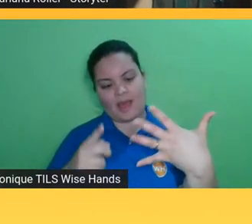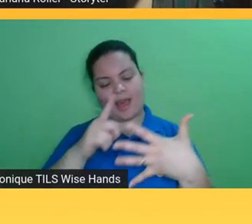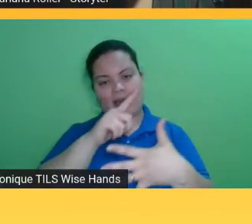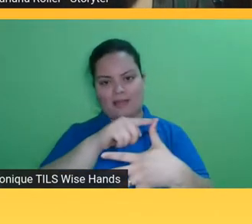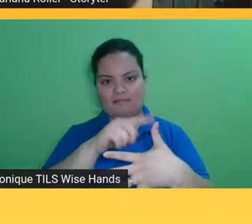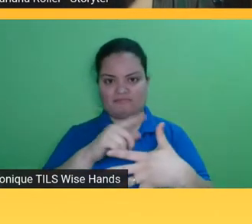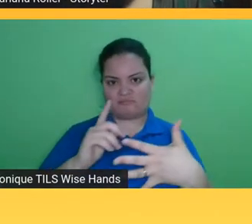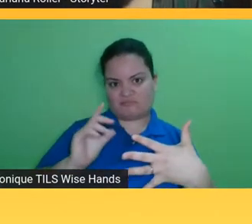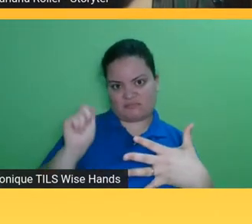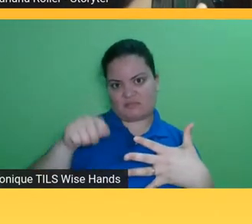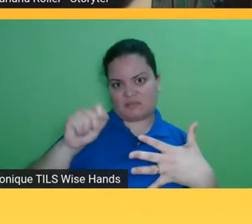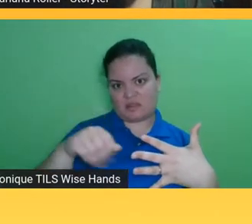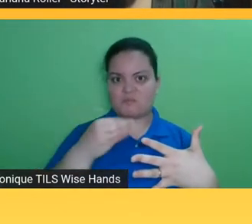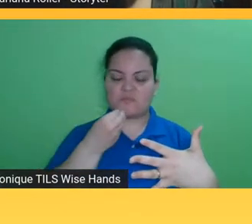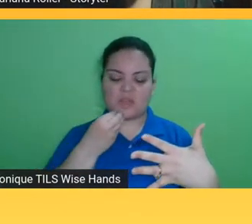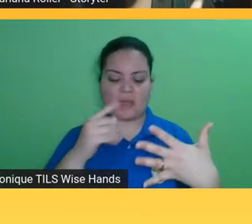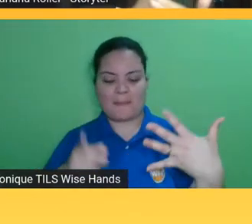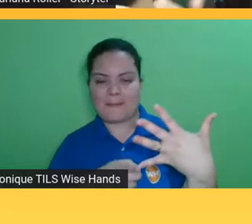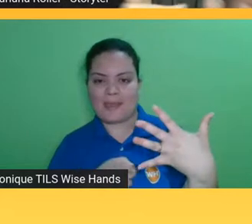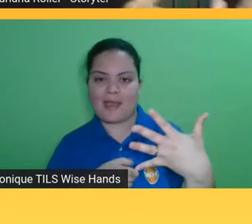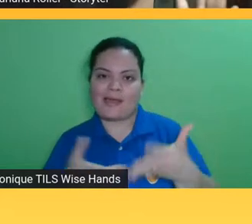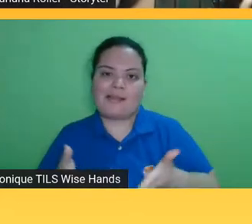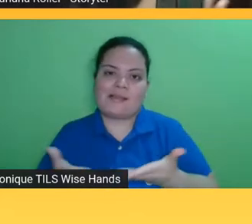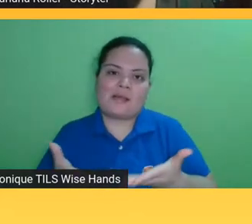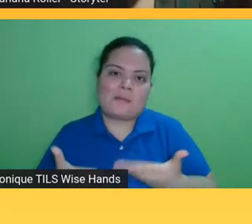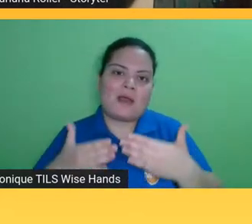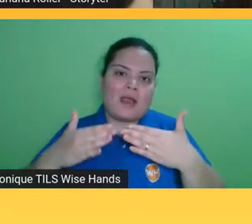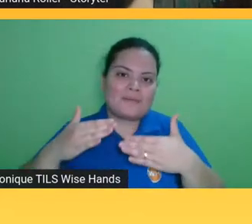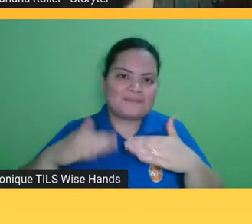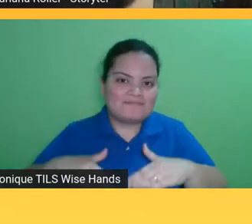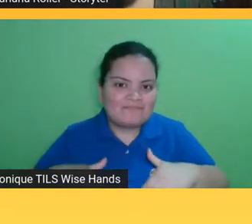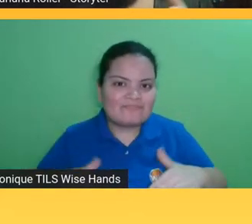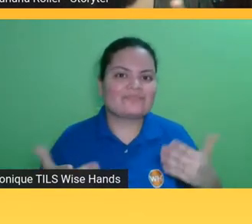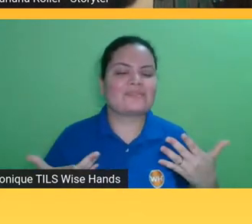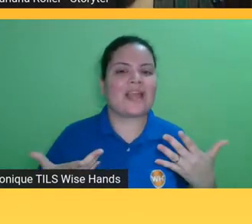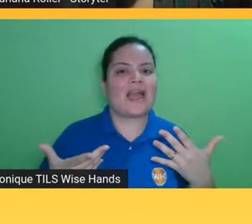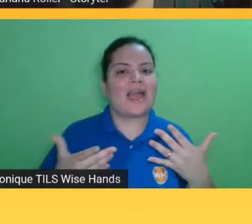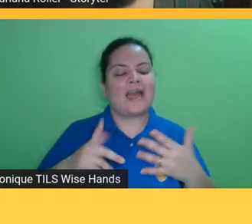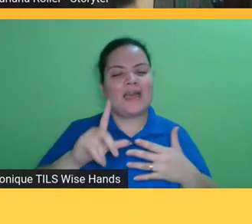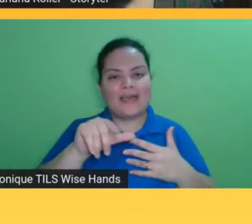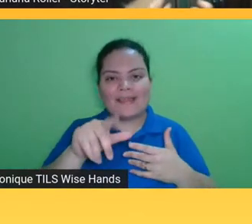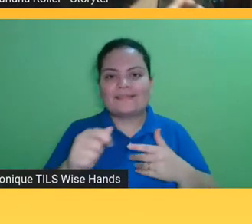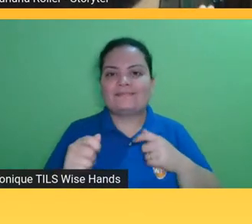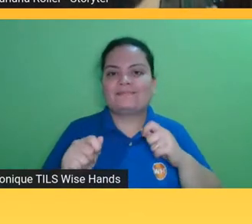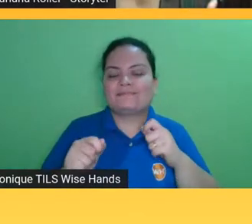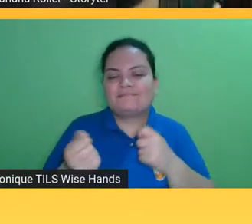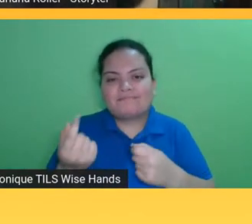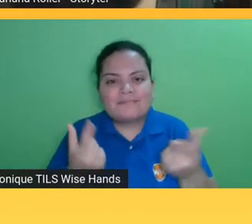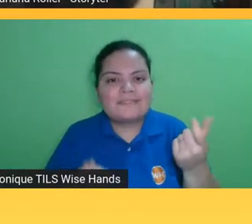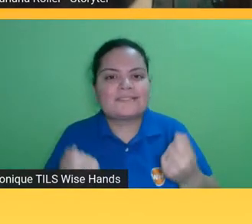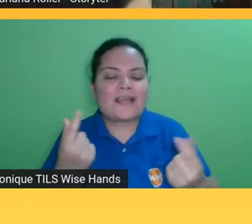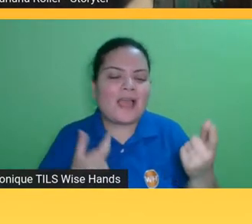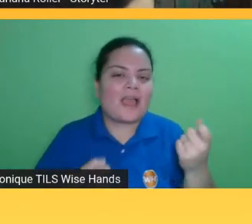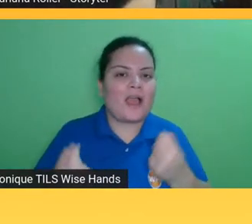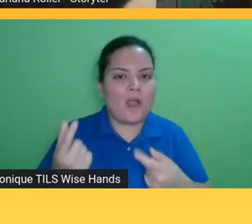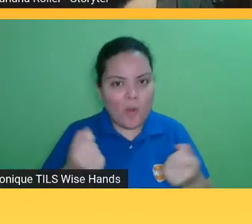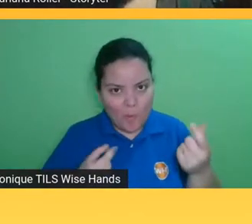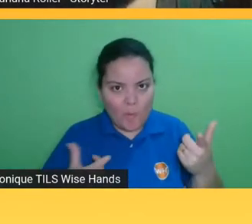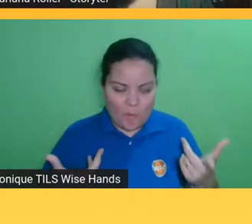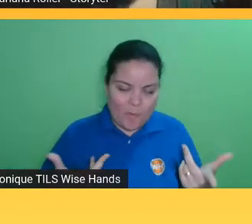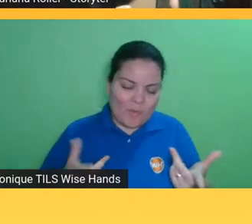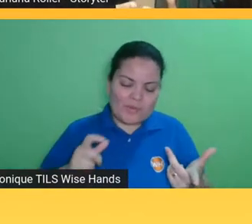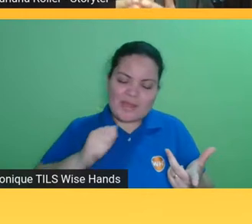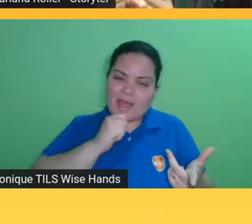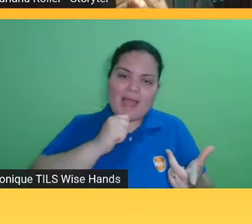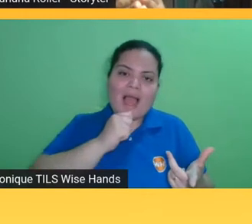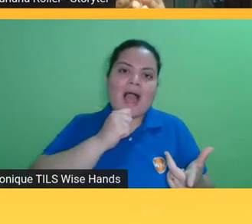todos mas boa parte dessa população essas classes mais baixas tem alguma assinatura né alguma coisa isso ainda eu acho que vai melhorar bastante